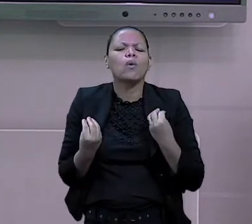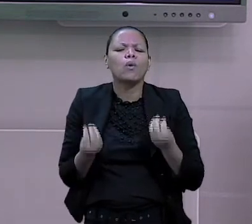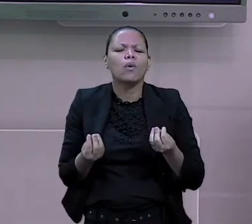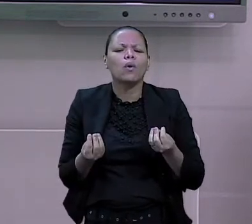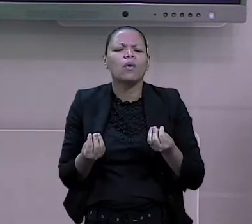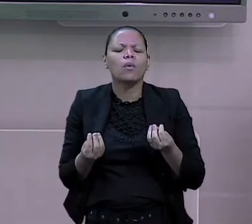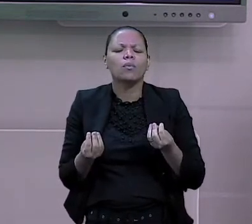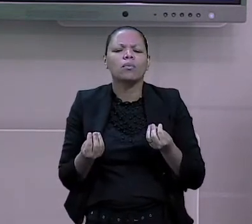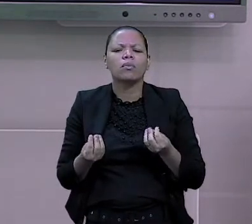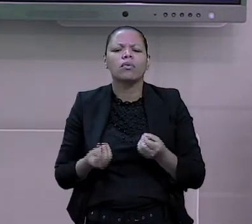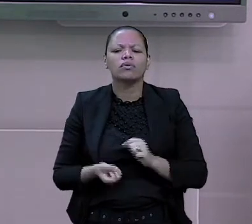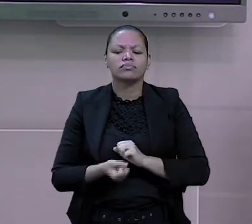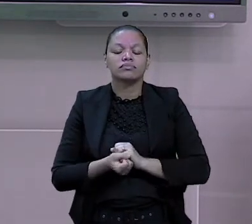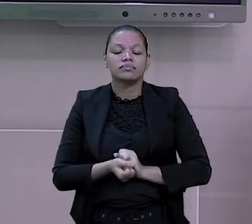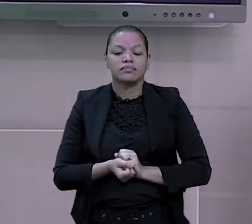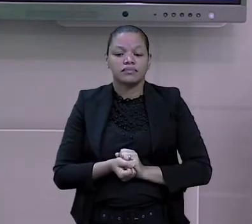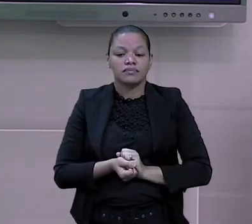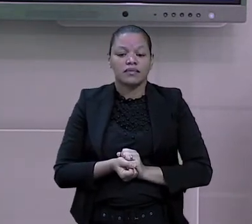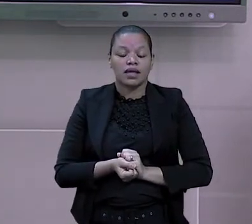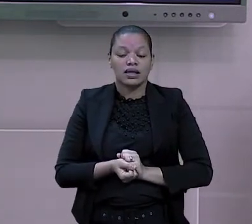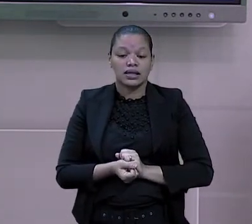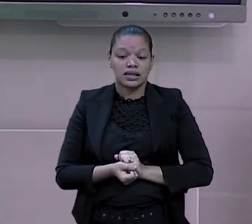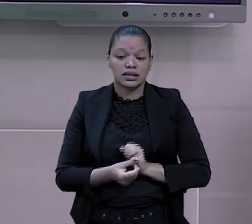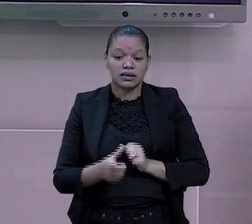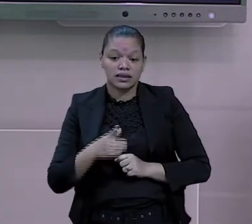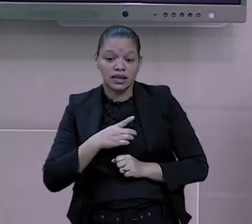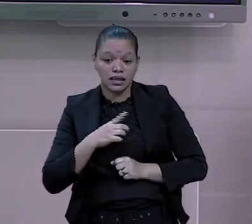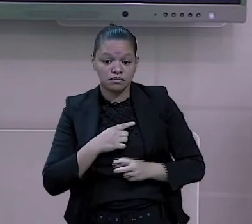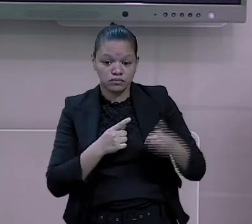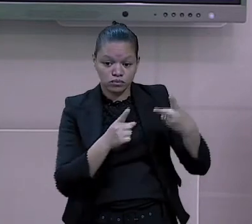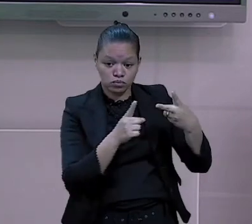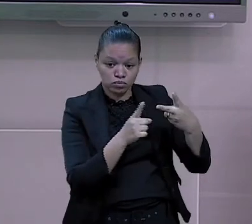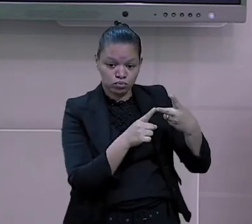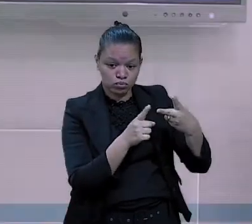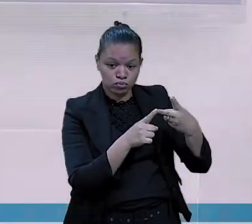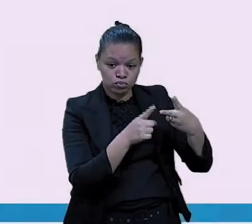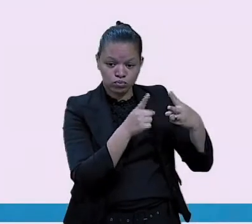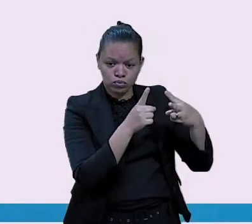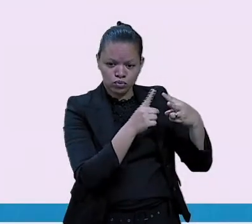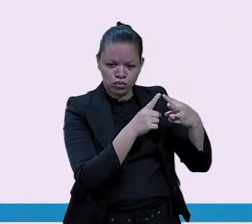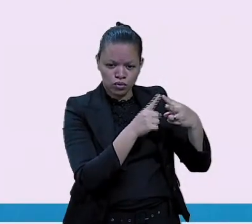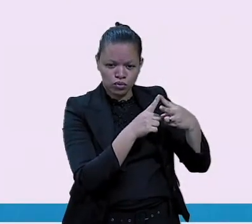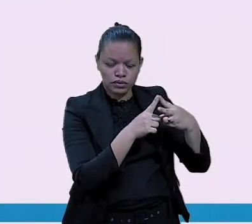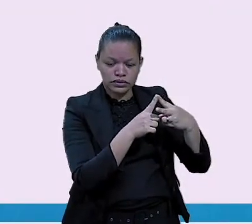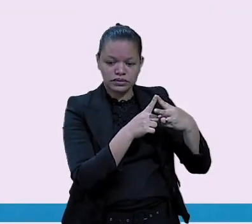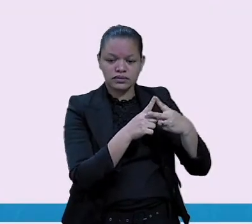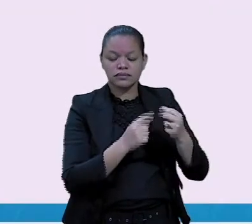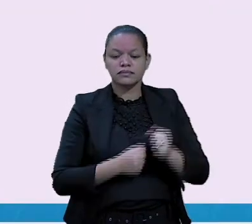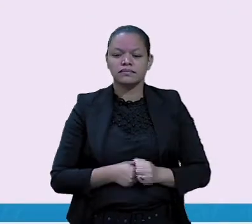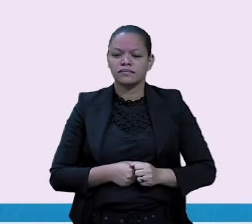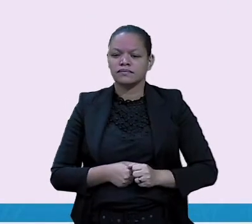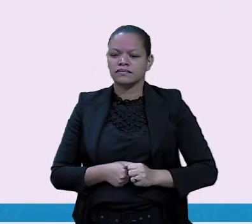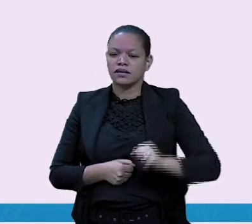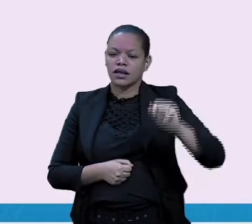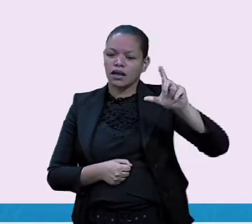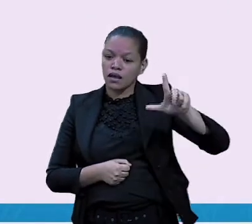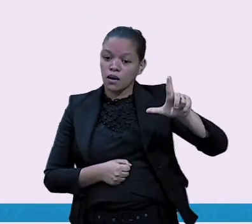O grau do substantivo nós temos duas formas. Tem o aumentativo e o